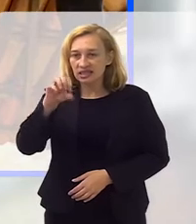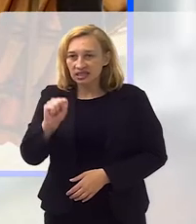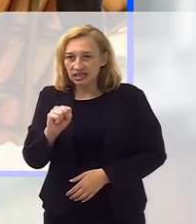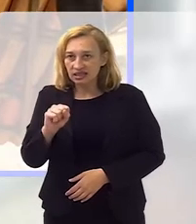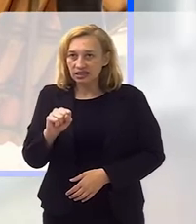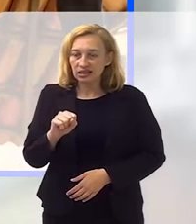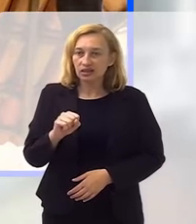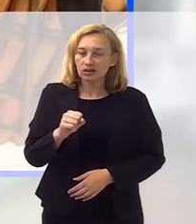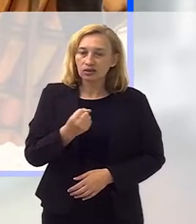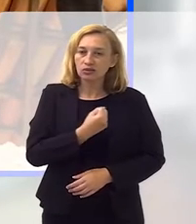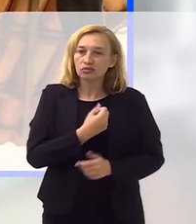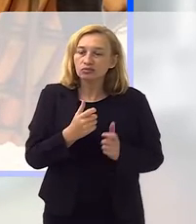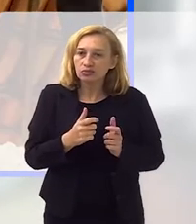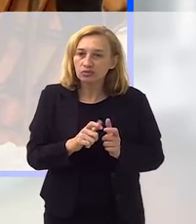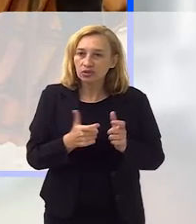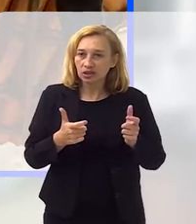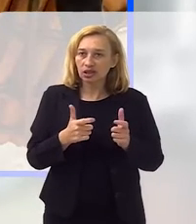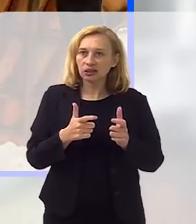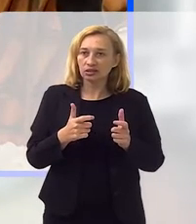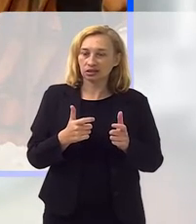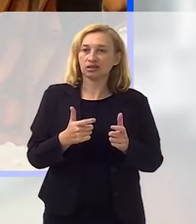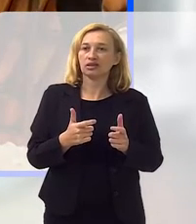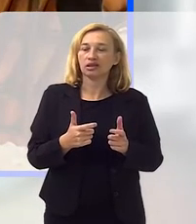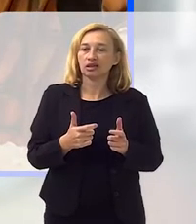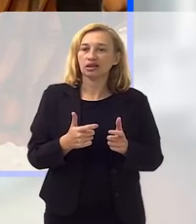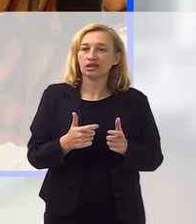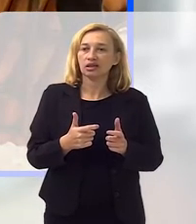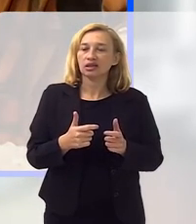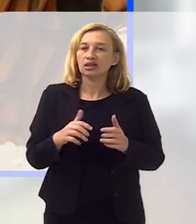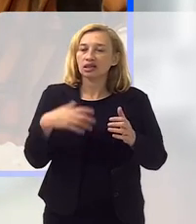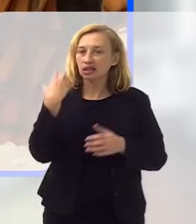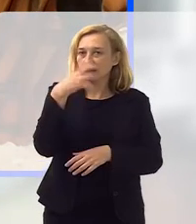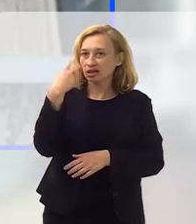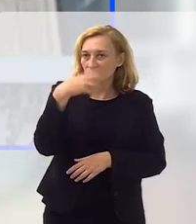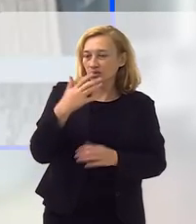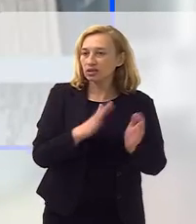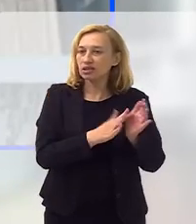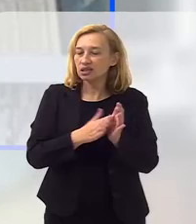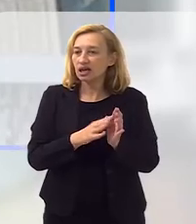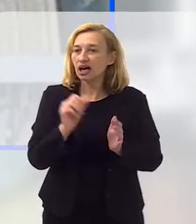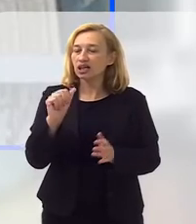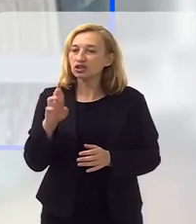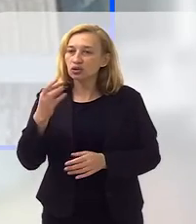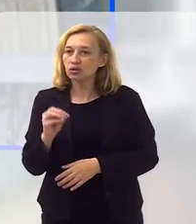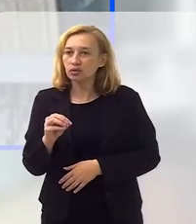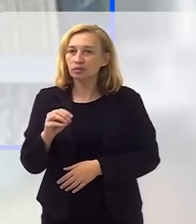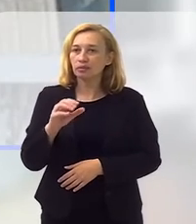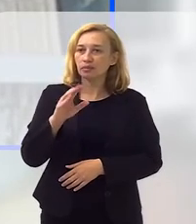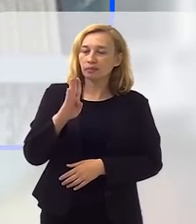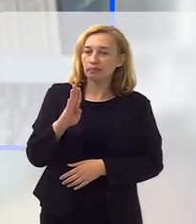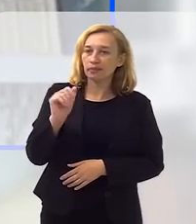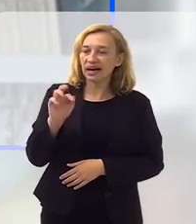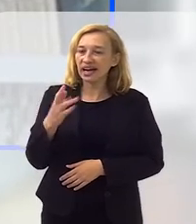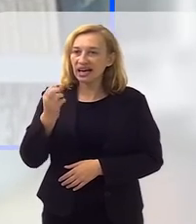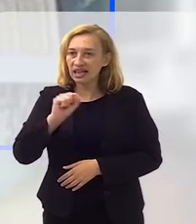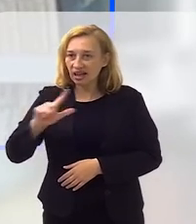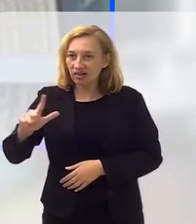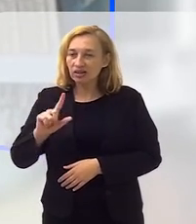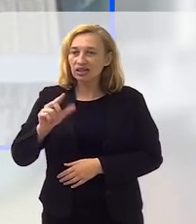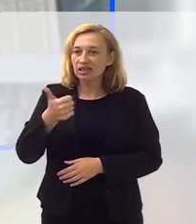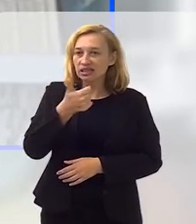considerado o maior autor de samba de enredo de todos os tempos, e o Antônio Bacalhau foi o outro parceiro, né.